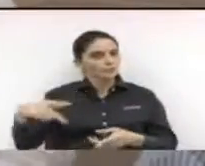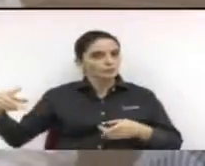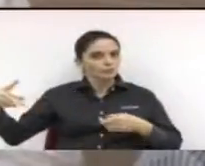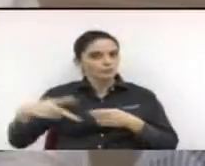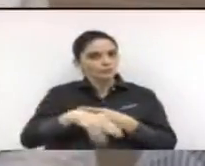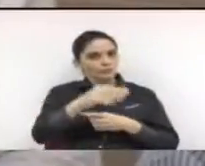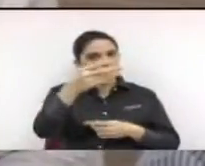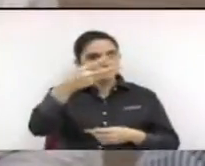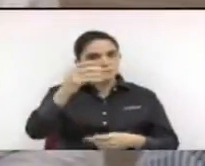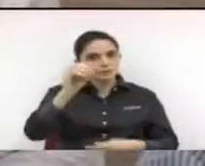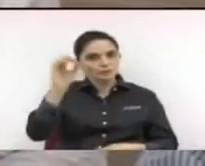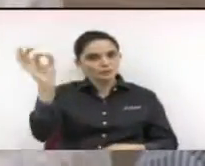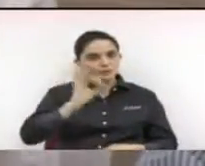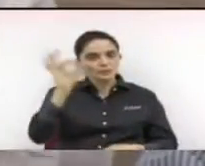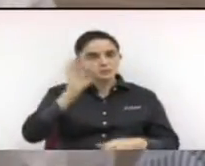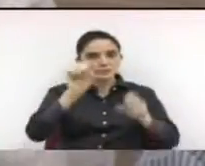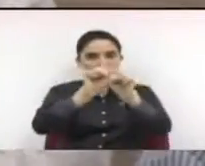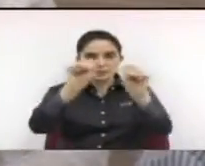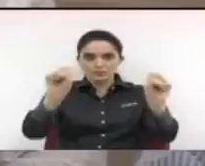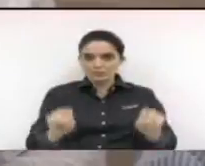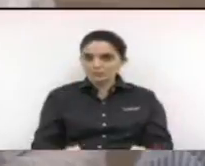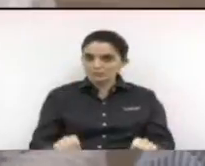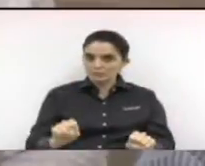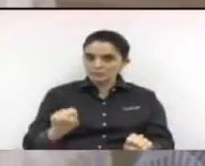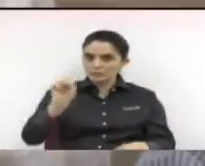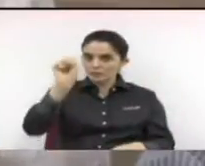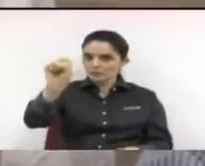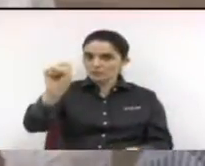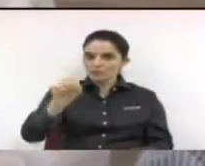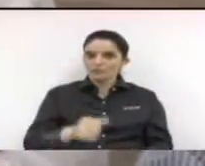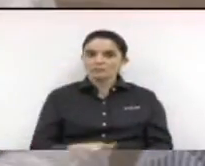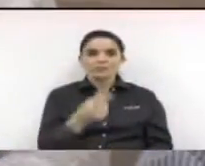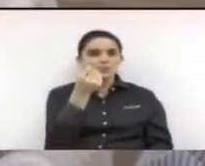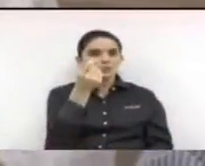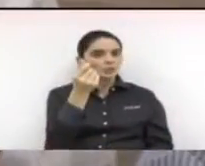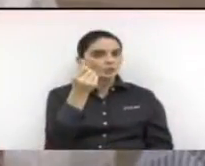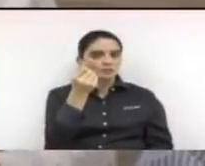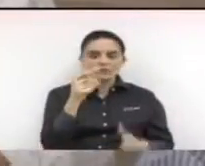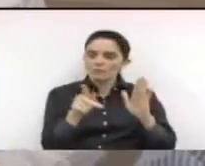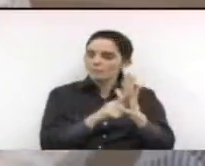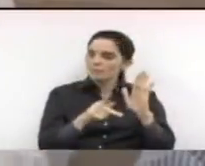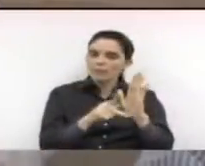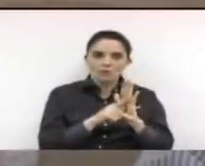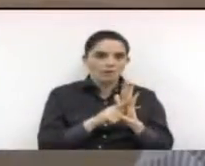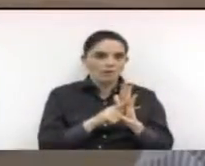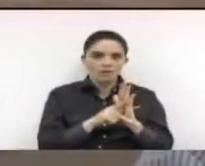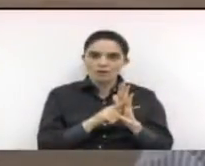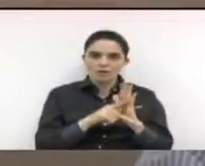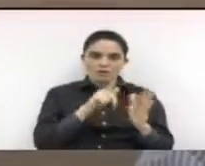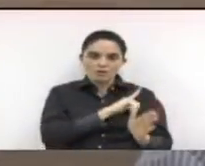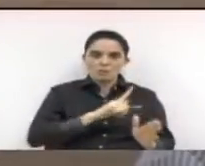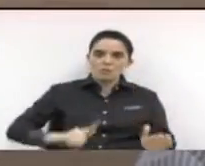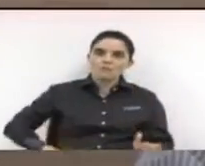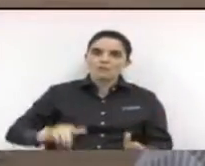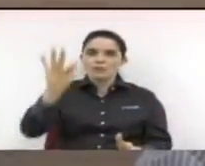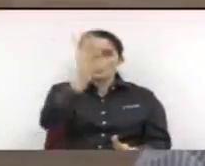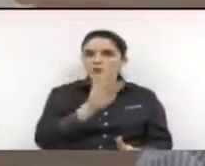% no sistema S. Dinheiro este que não é do governo federal que é dos